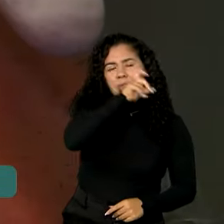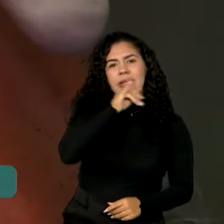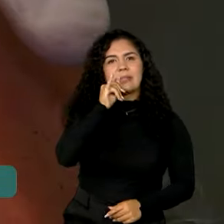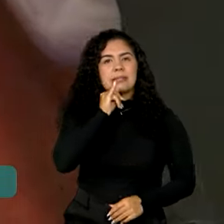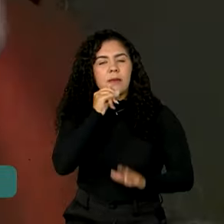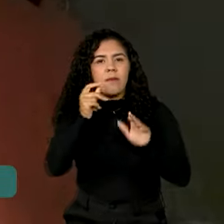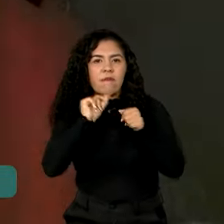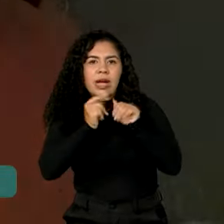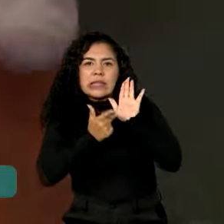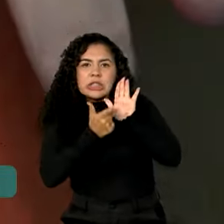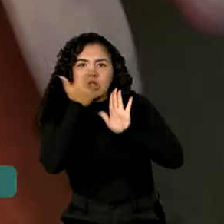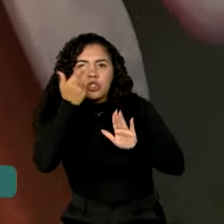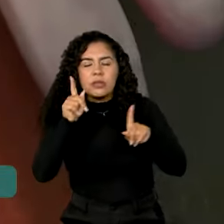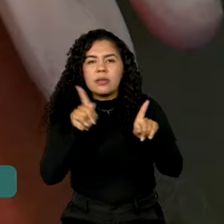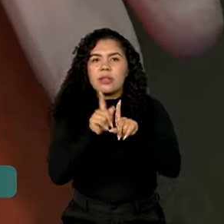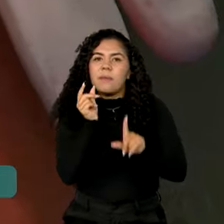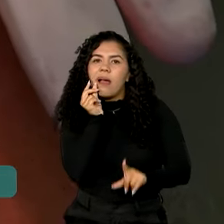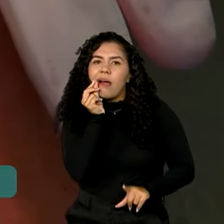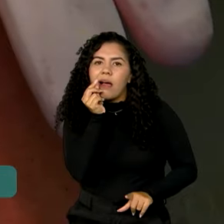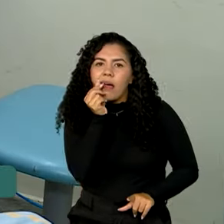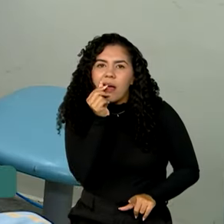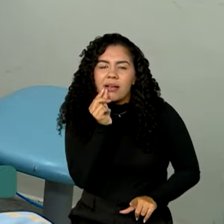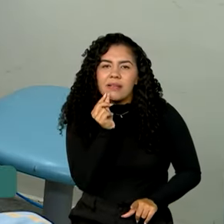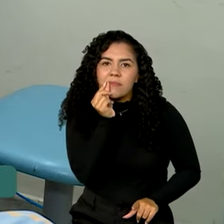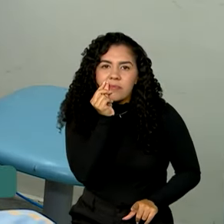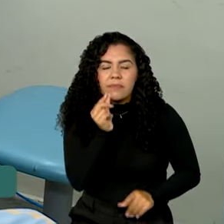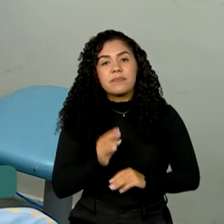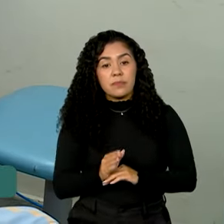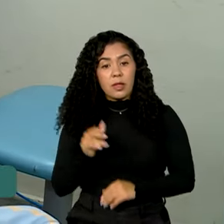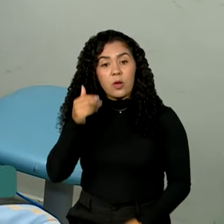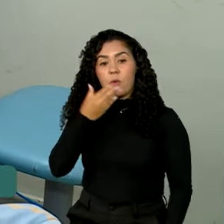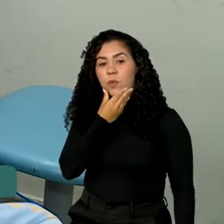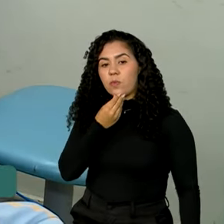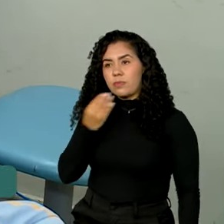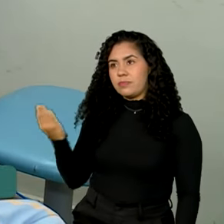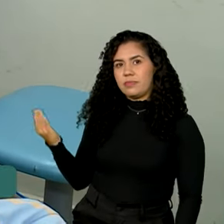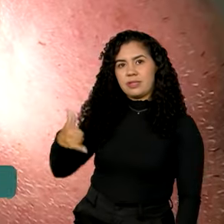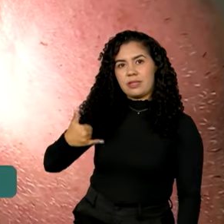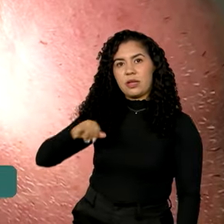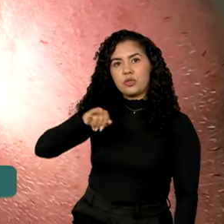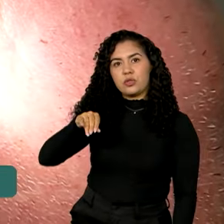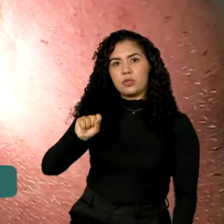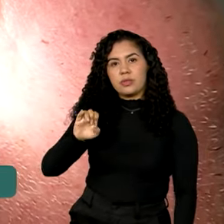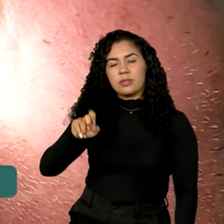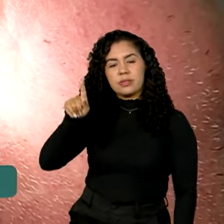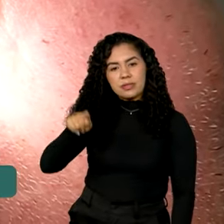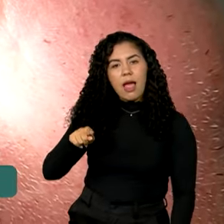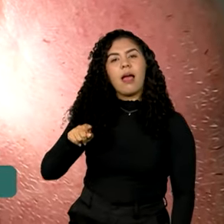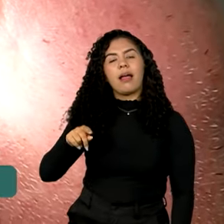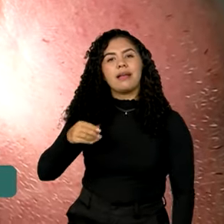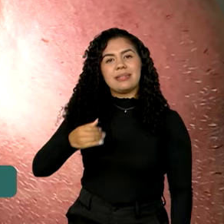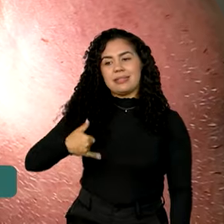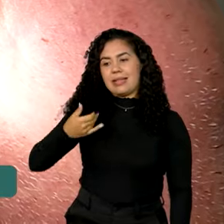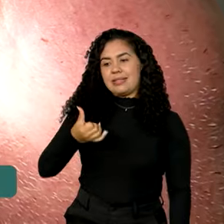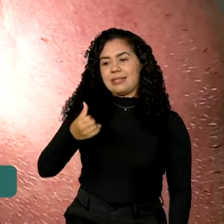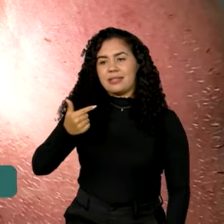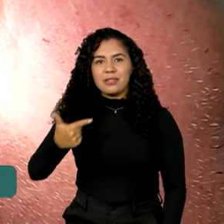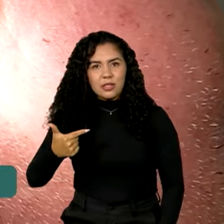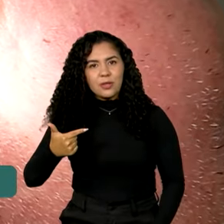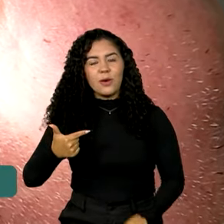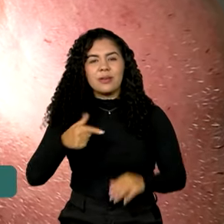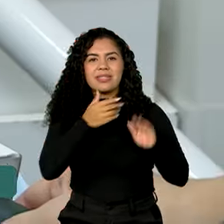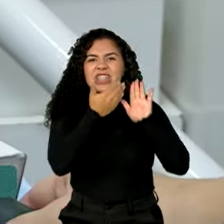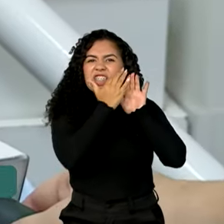cirurgias e implantes de prótese dentária. O seu José, de 62 anos, voltou a sorrir depois de trocar